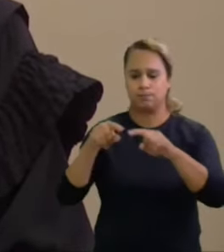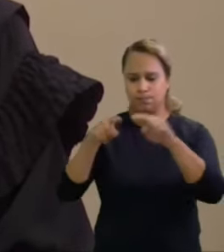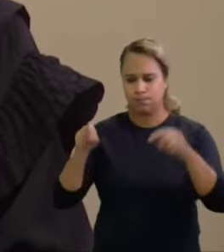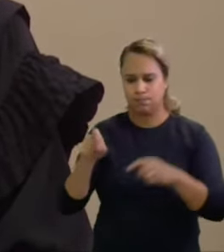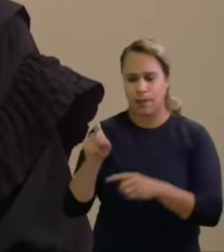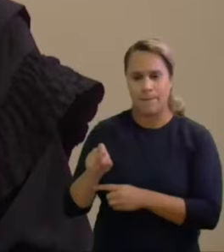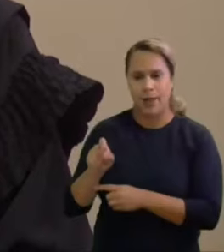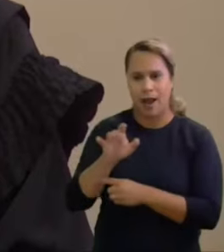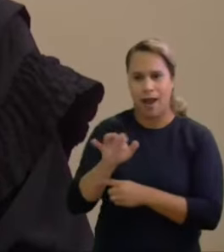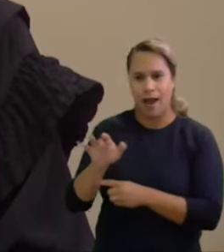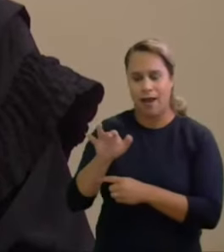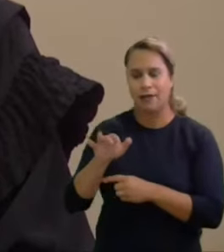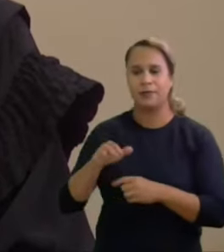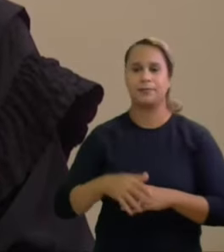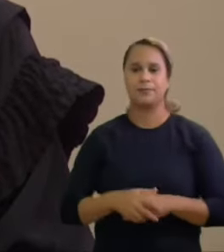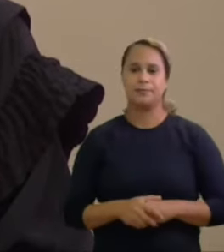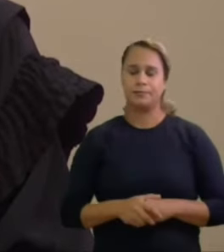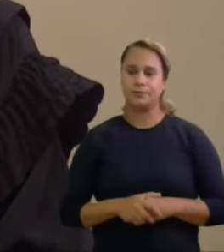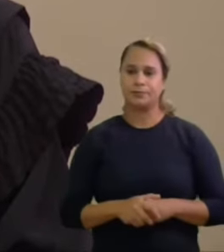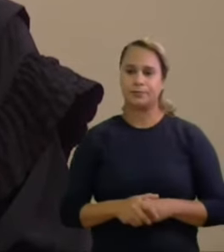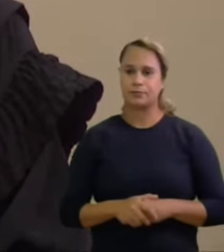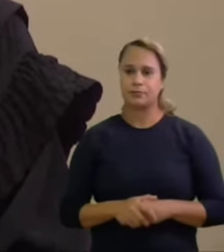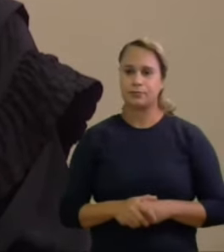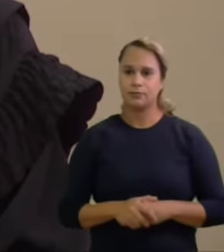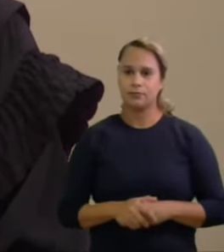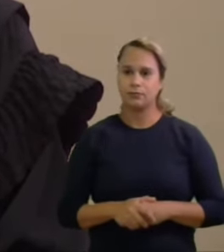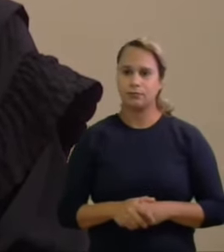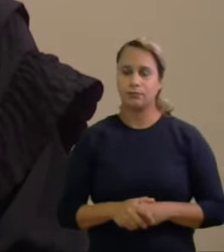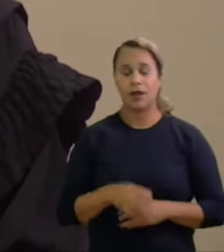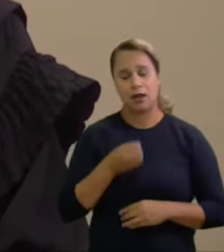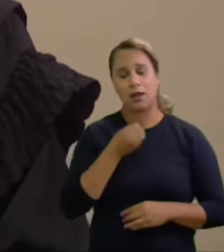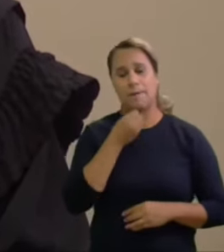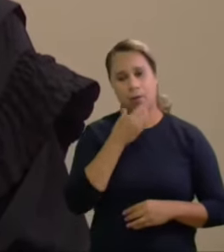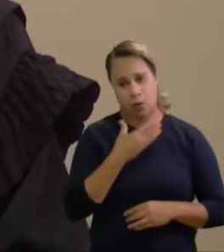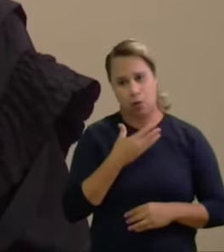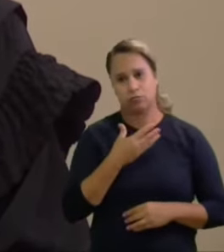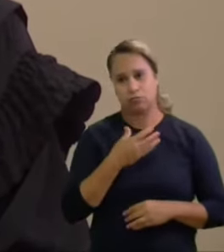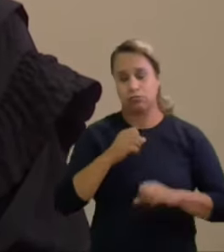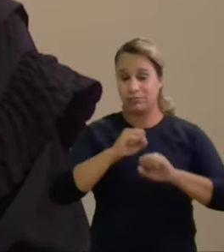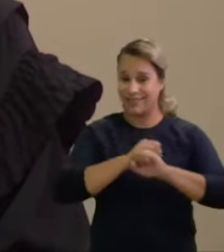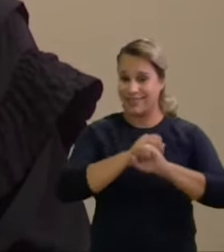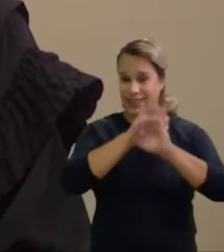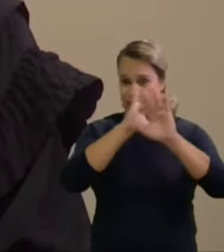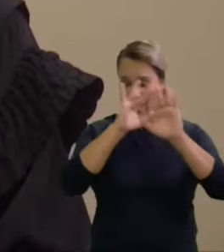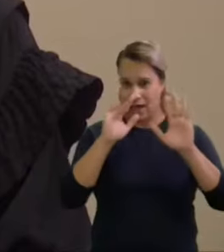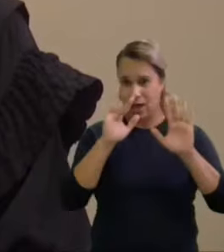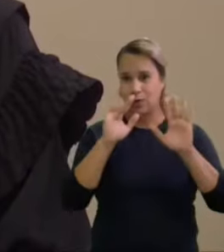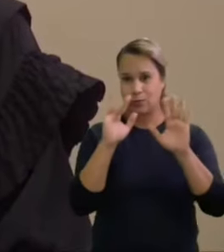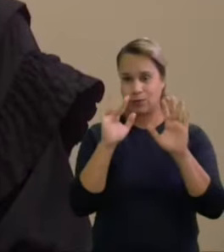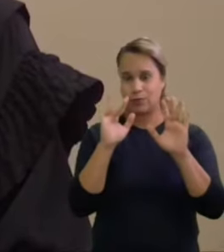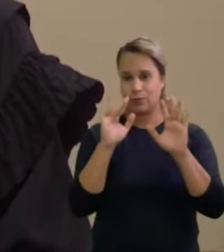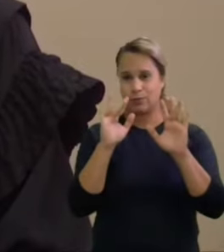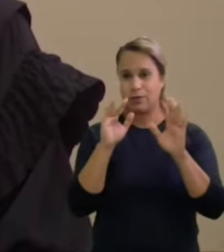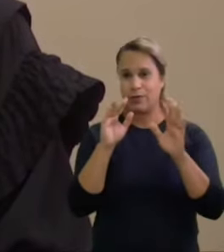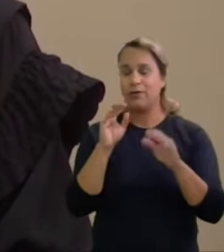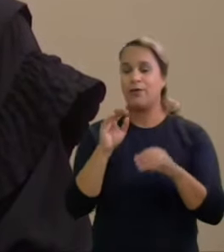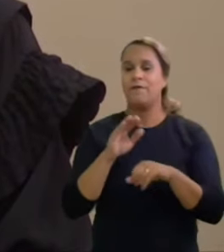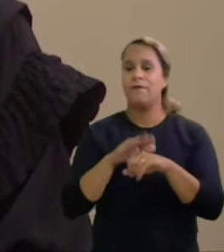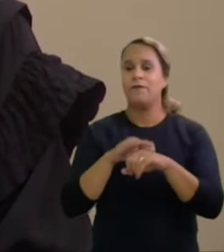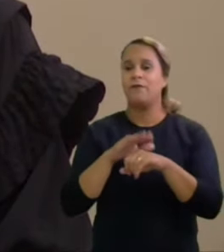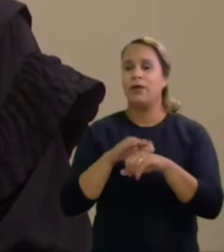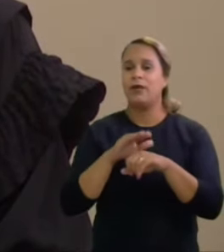eleitoral possa rever decisão emanada das urnas isso é bom que fique bem claro fazendo com